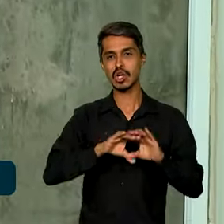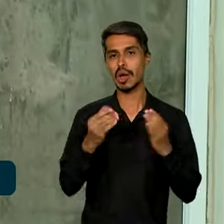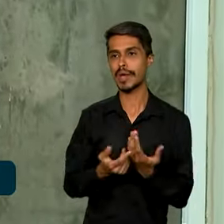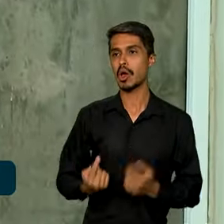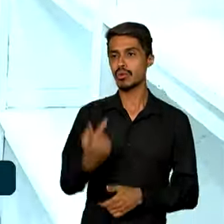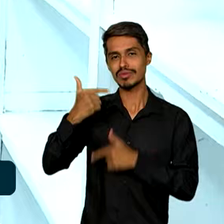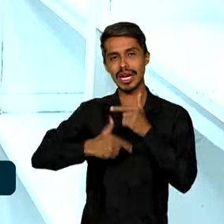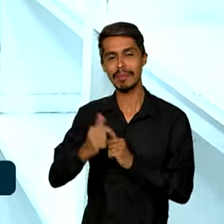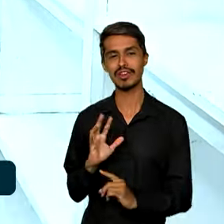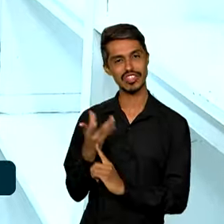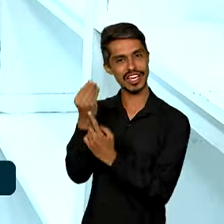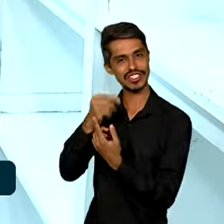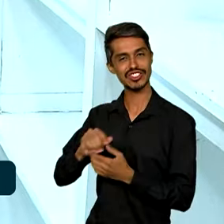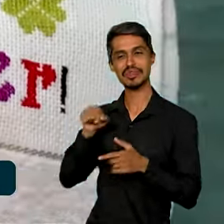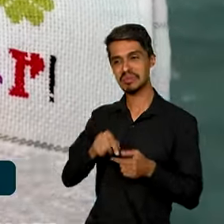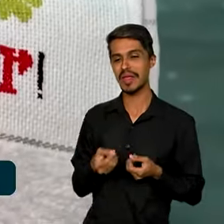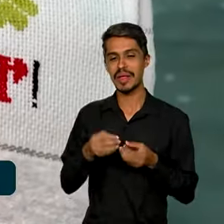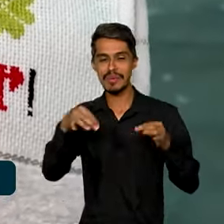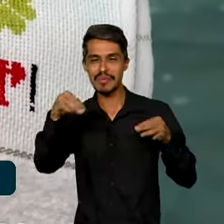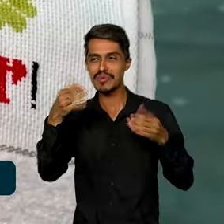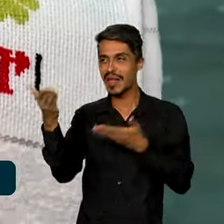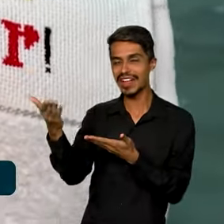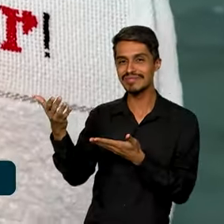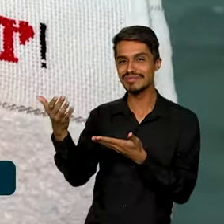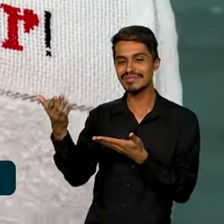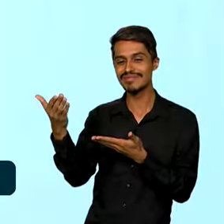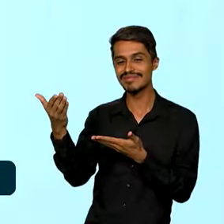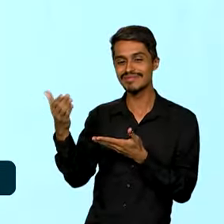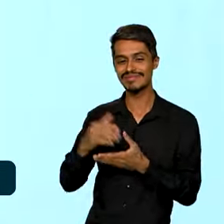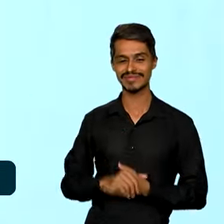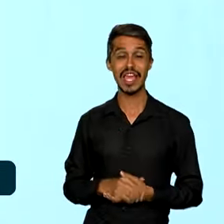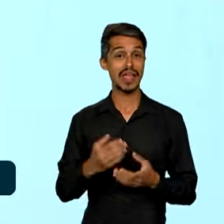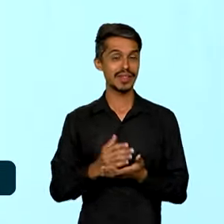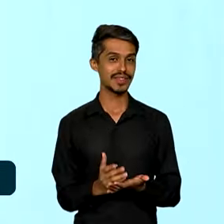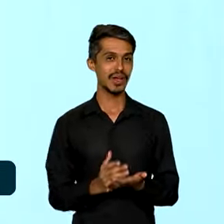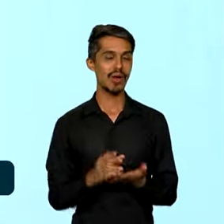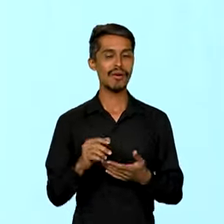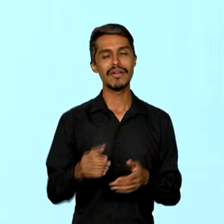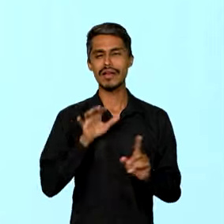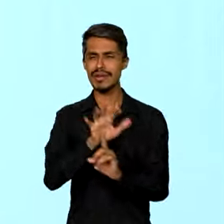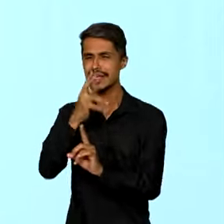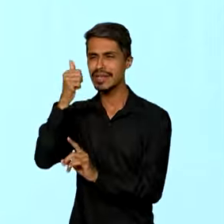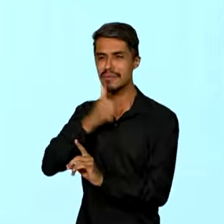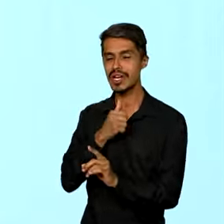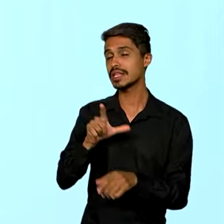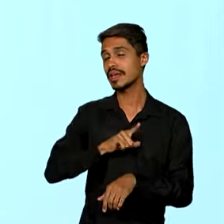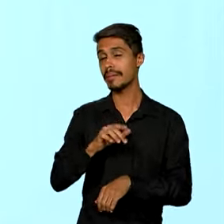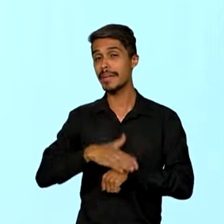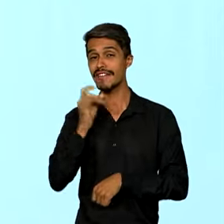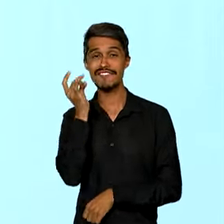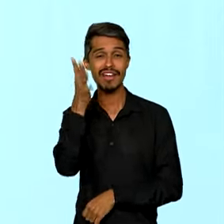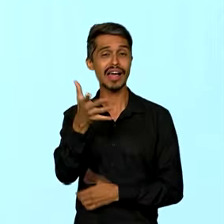trabalhos artesanais, esta toalhinha com frases motivacionais. Vai fazer com que as mulheres tenham mais facilidade